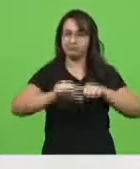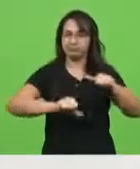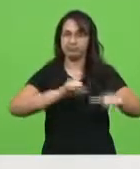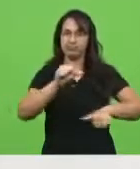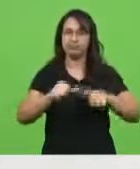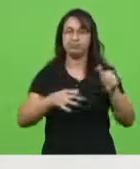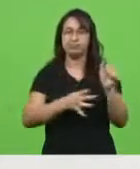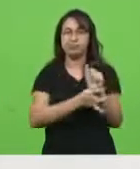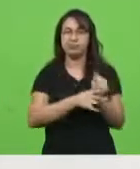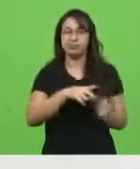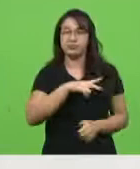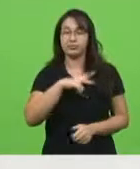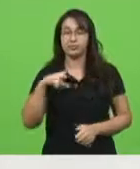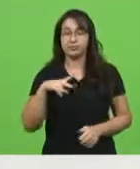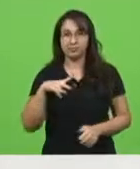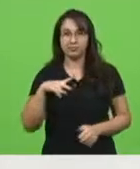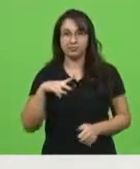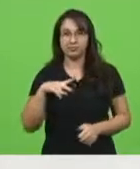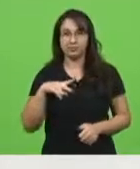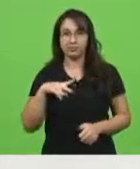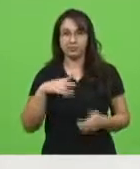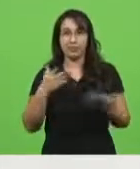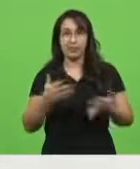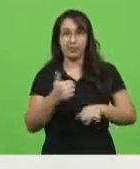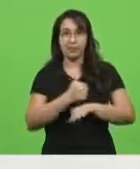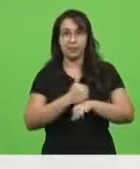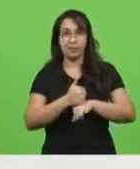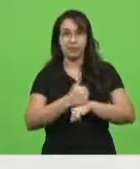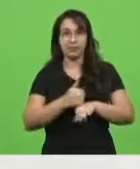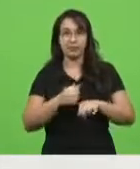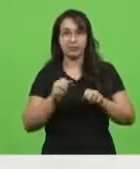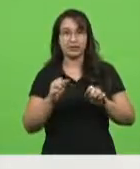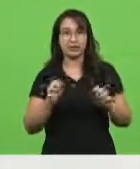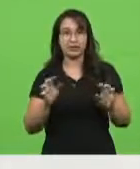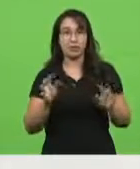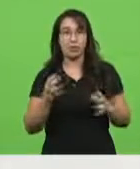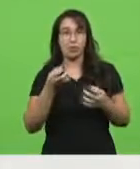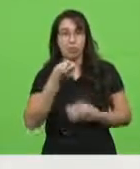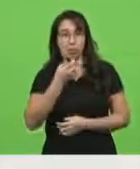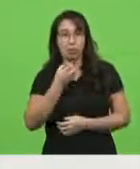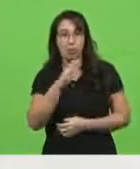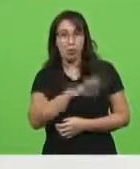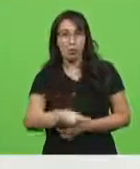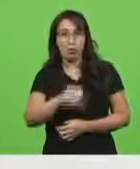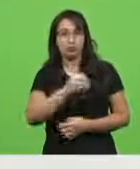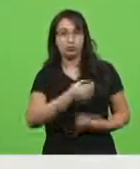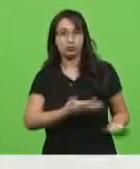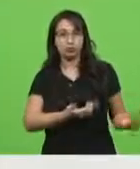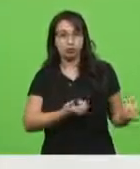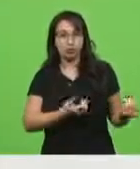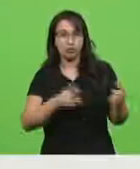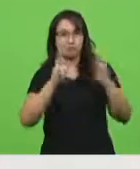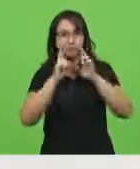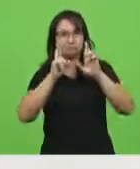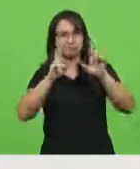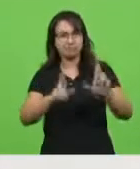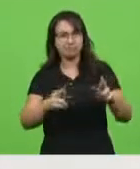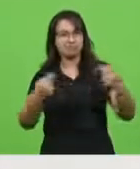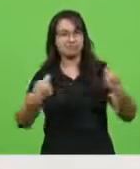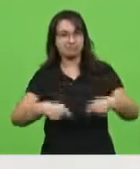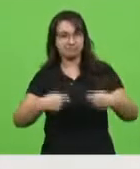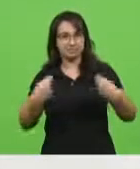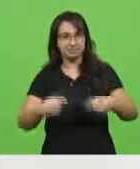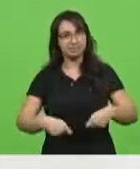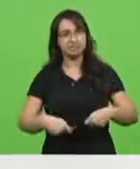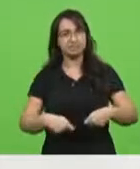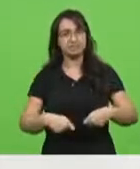segurança pública em uma profissão que seja atrativa para os jovens e que seja respeitada, data